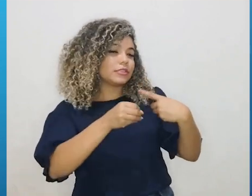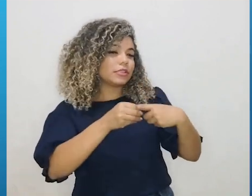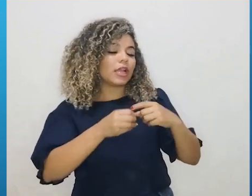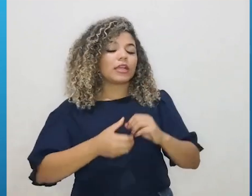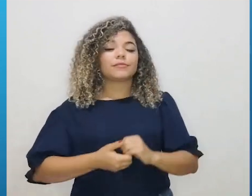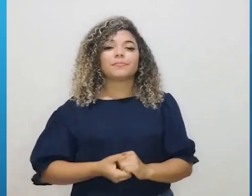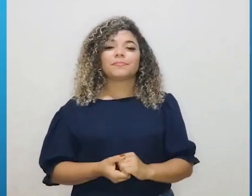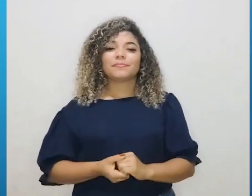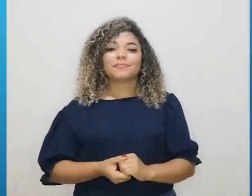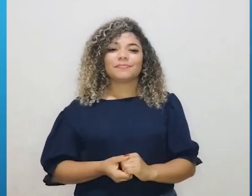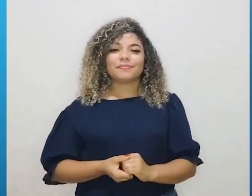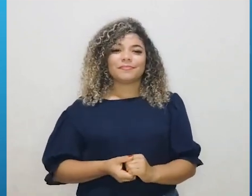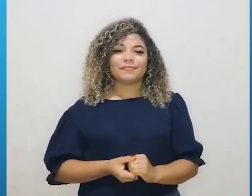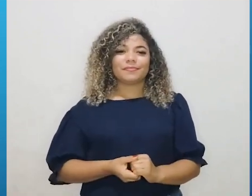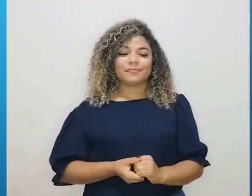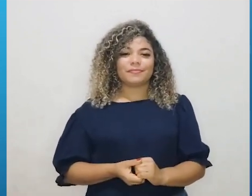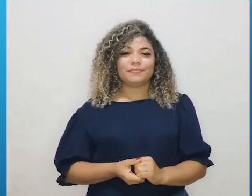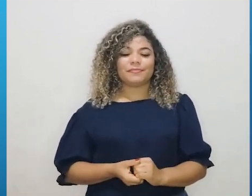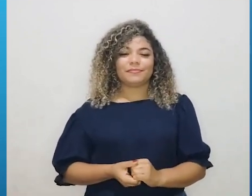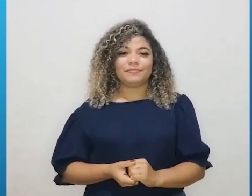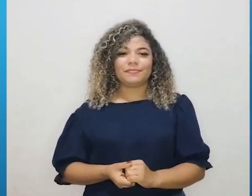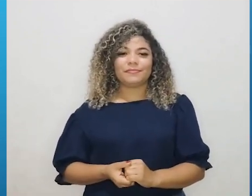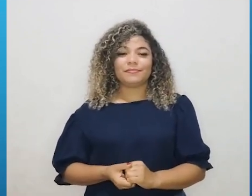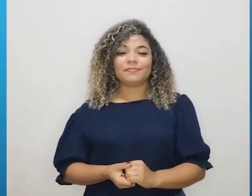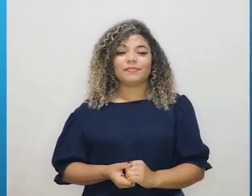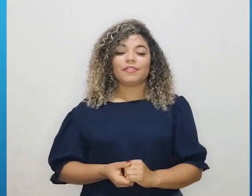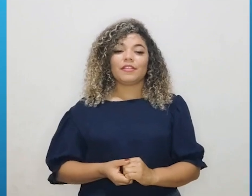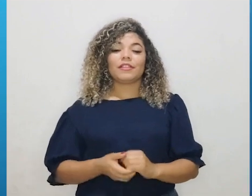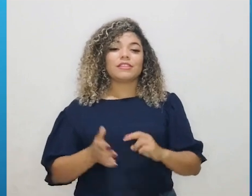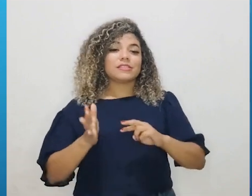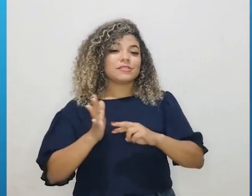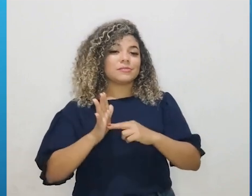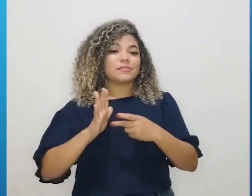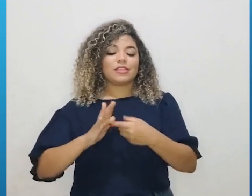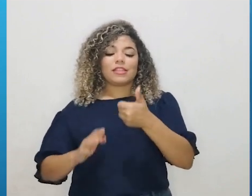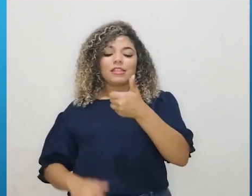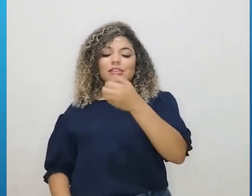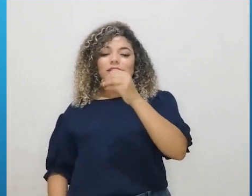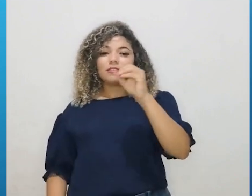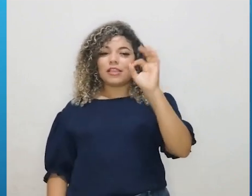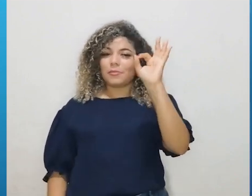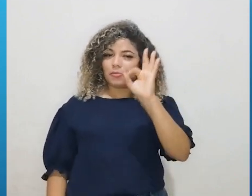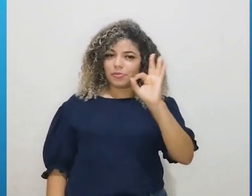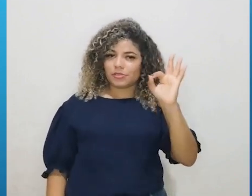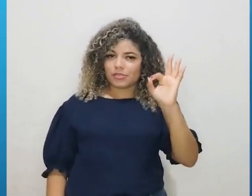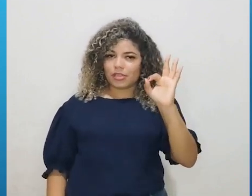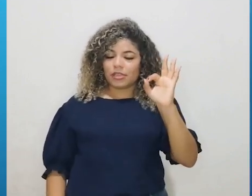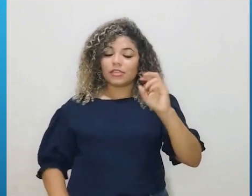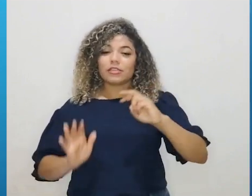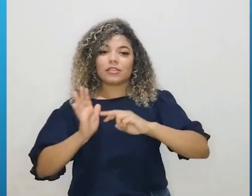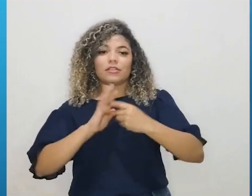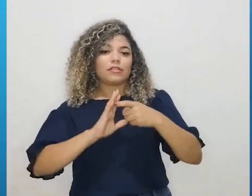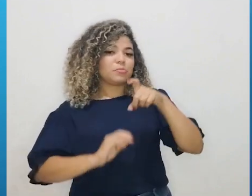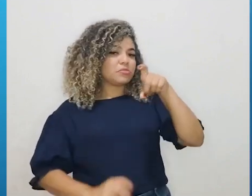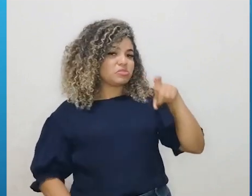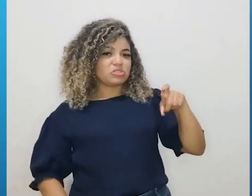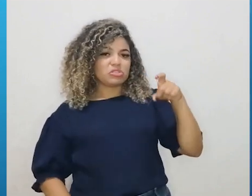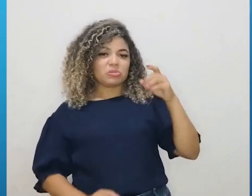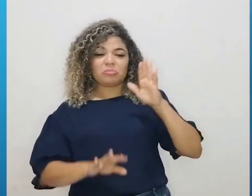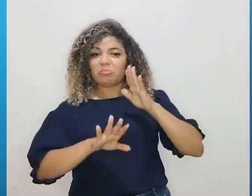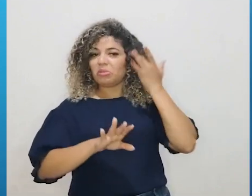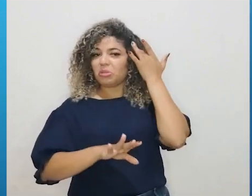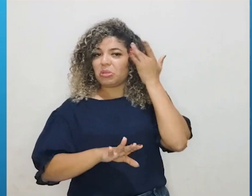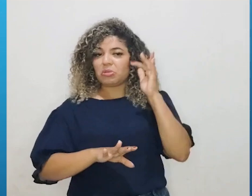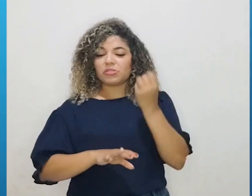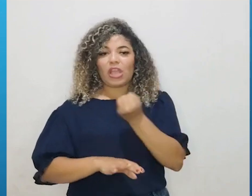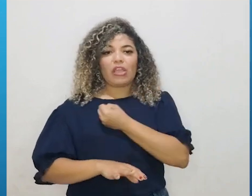319 cidades. Portanto, 100% vai ser x. Vamos